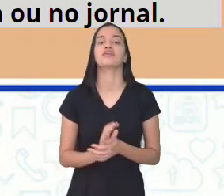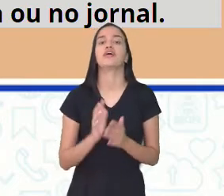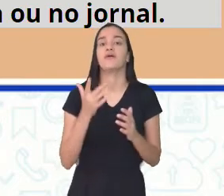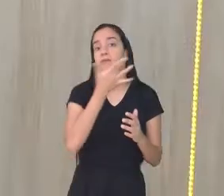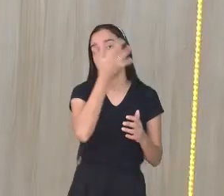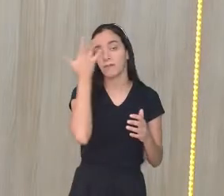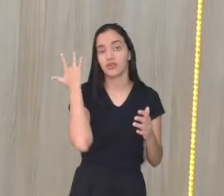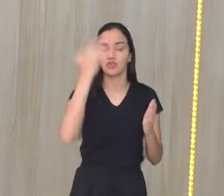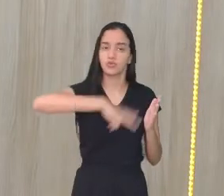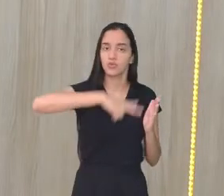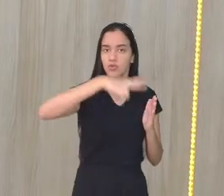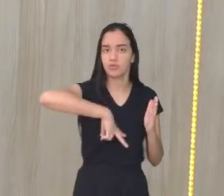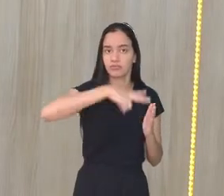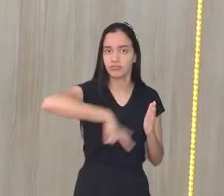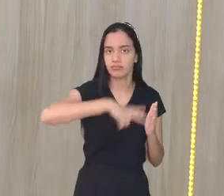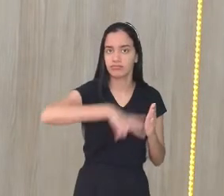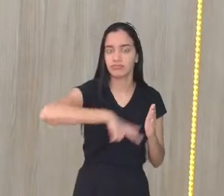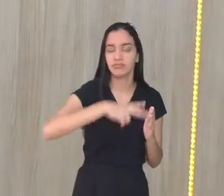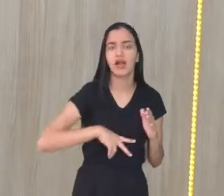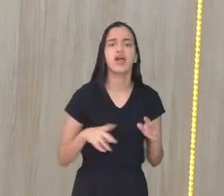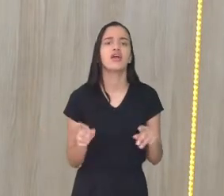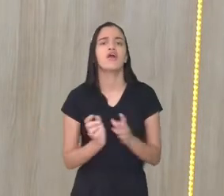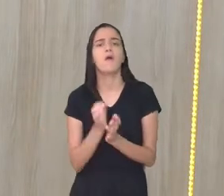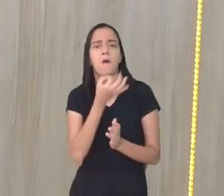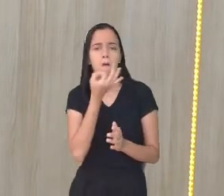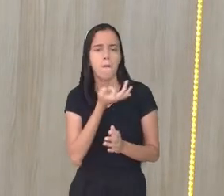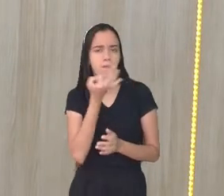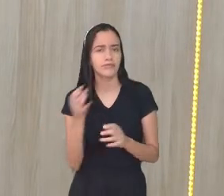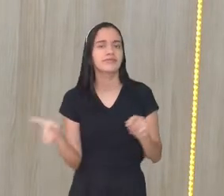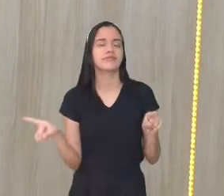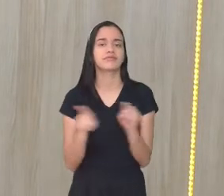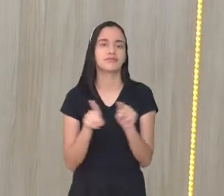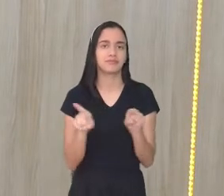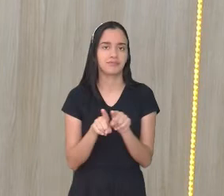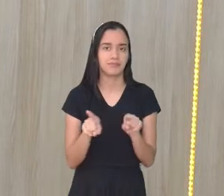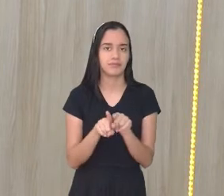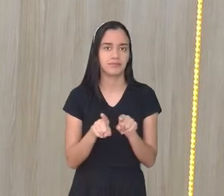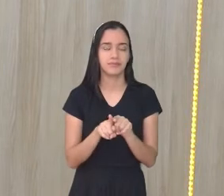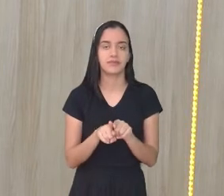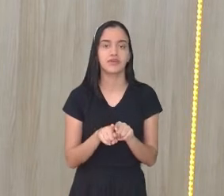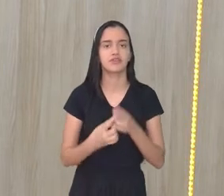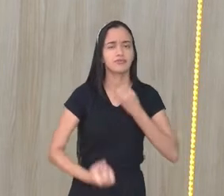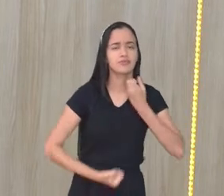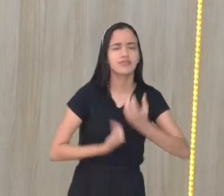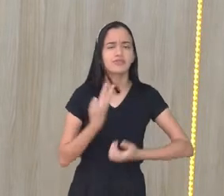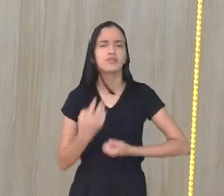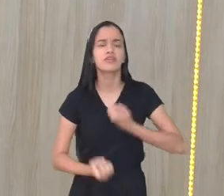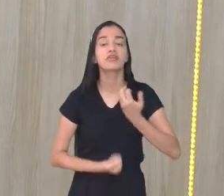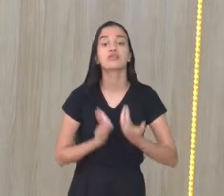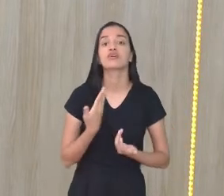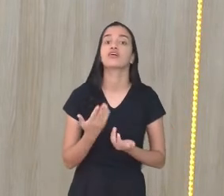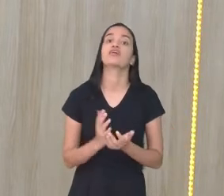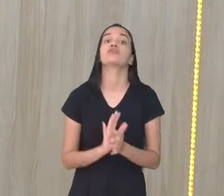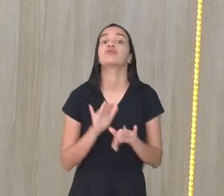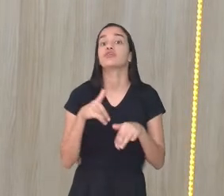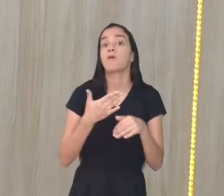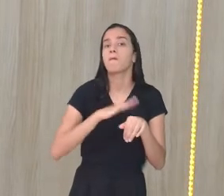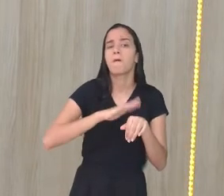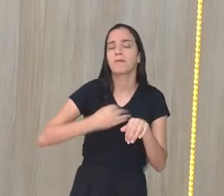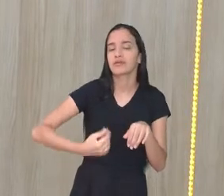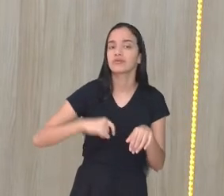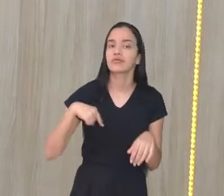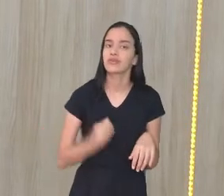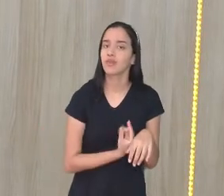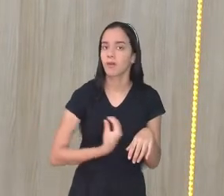leitor também opinar, falar, não é, pessoal? Então, nós estamos vivendo um tempo onde